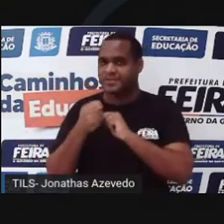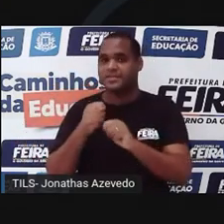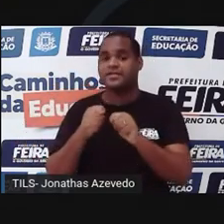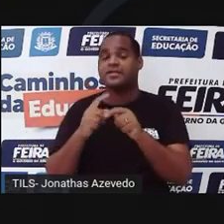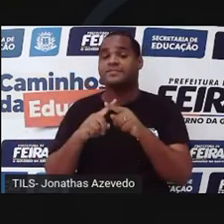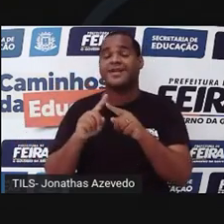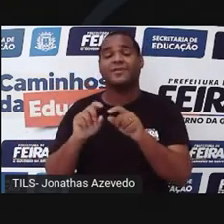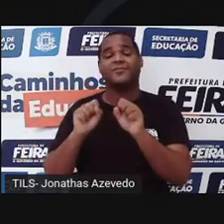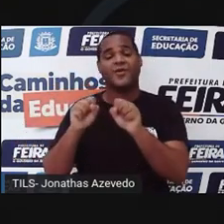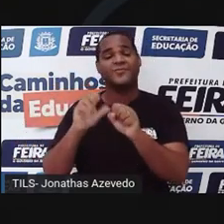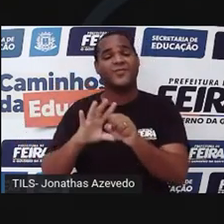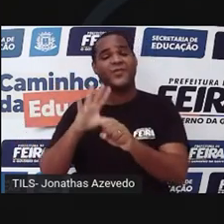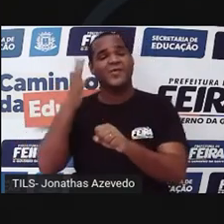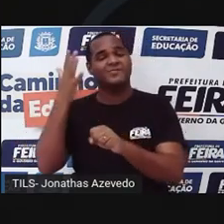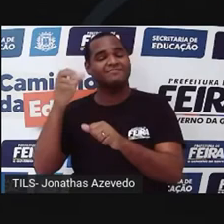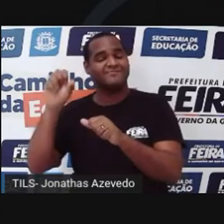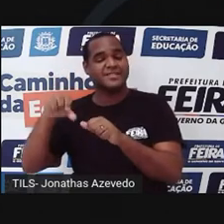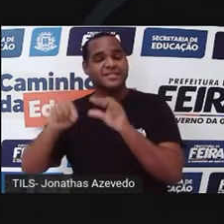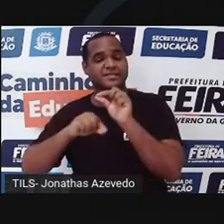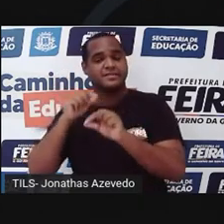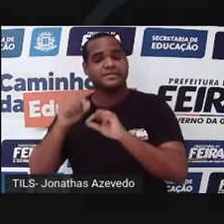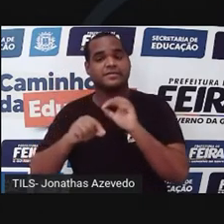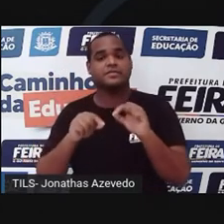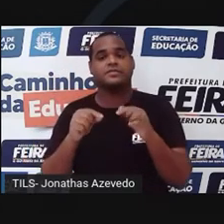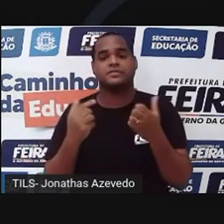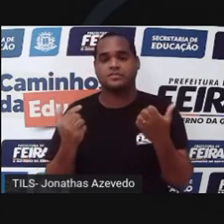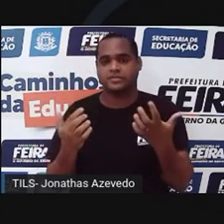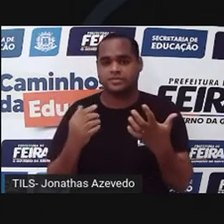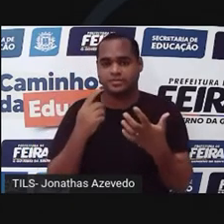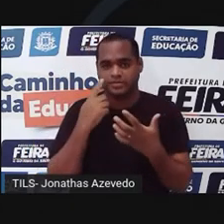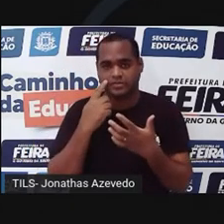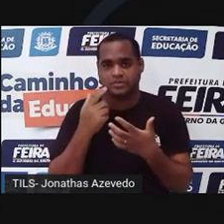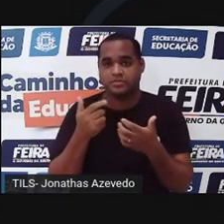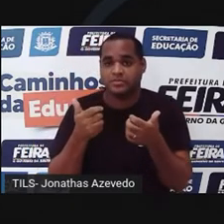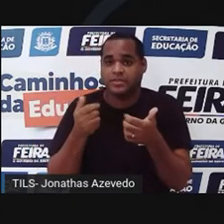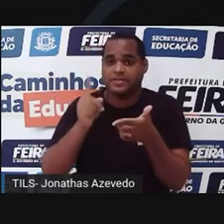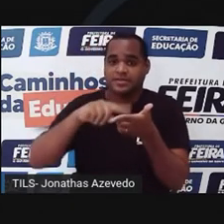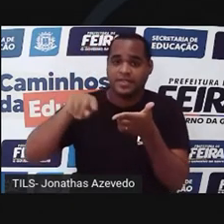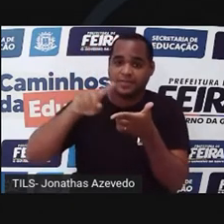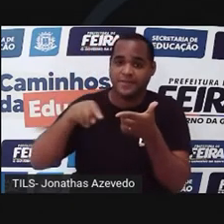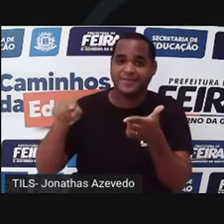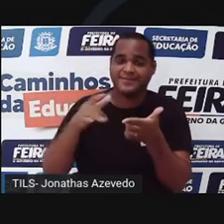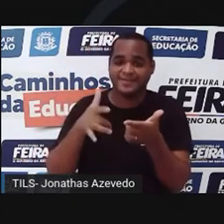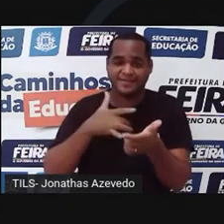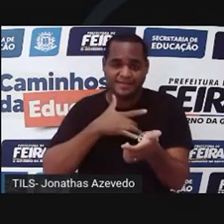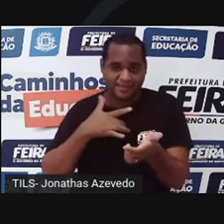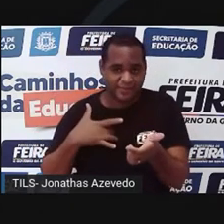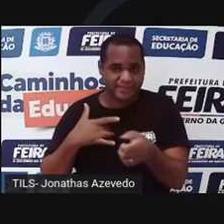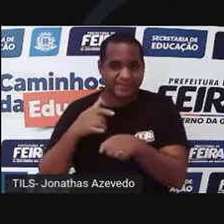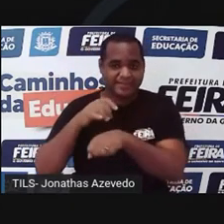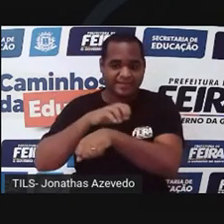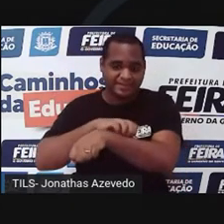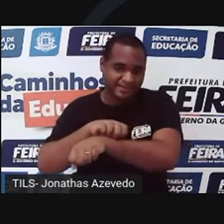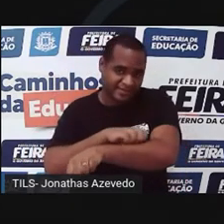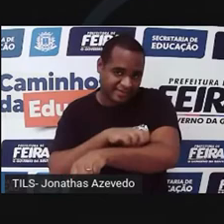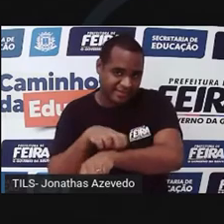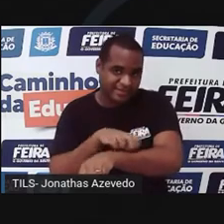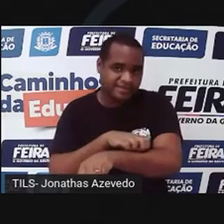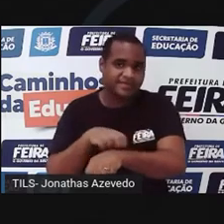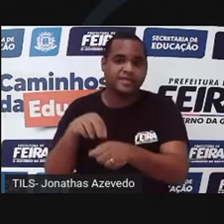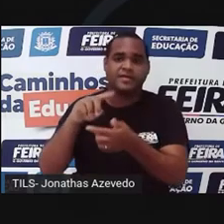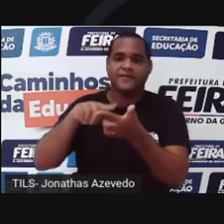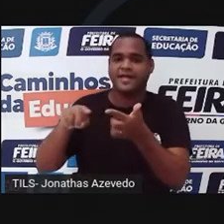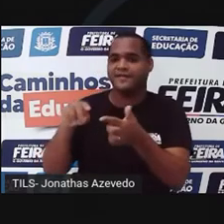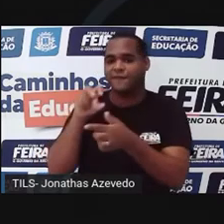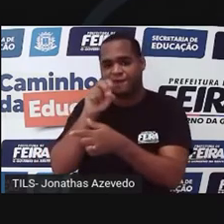Mas há desvantagens muito significativas. Entre elas estão possíveis problemas de saúde, como aparecimento de alergias e efeitos